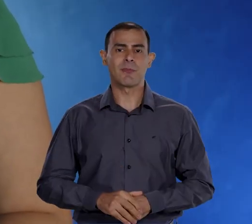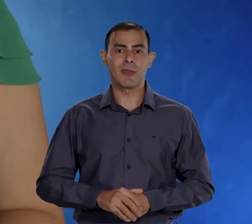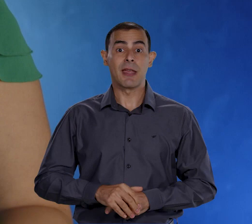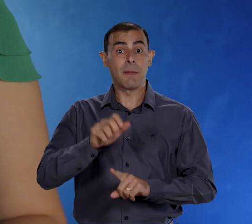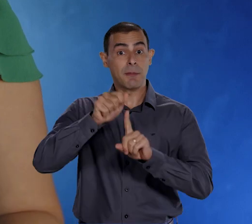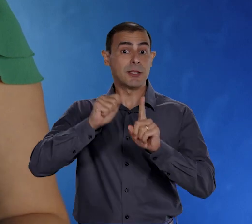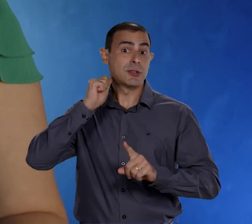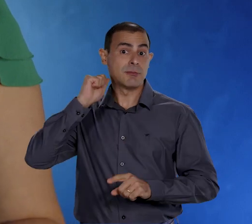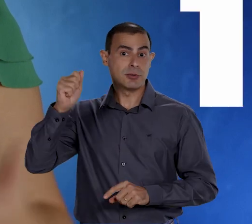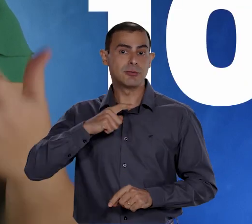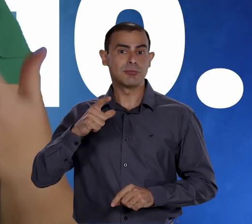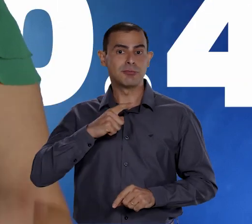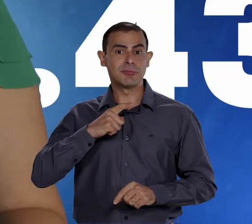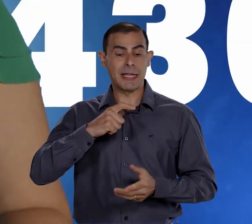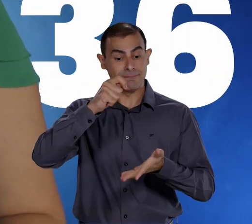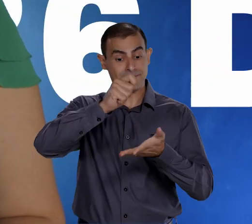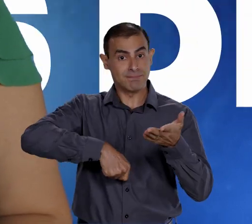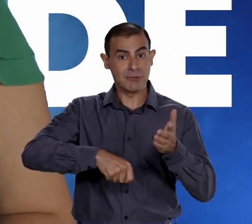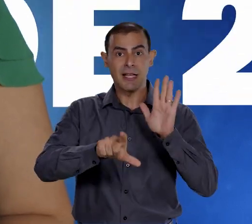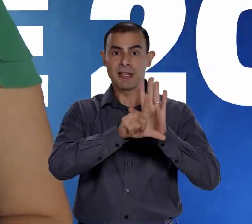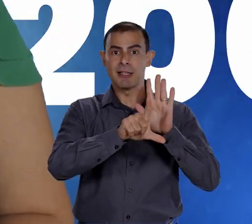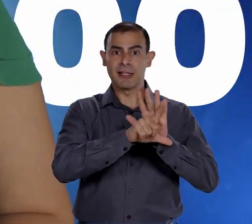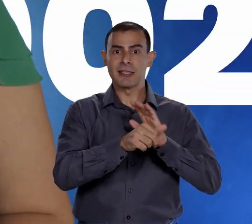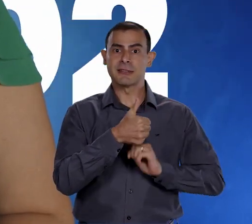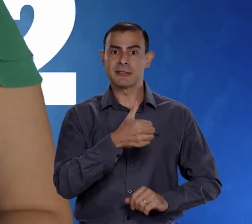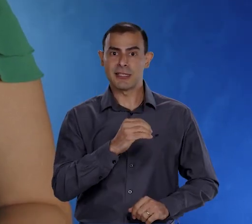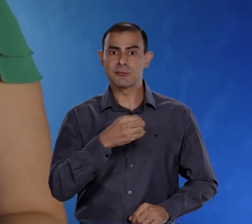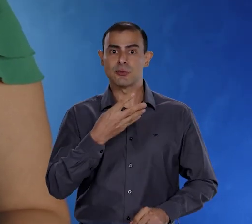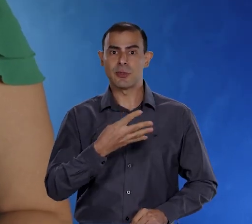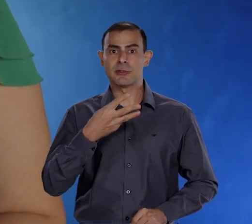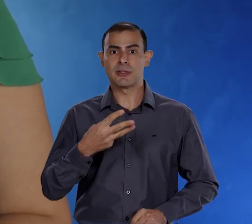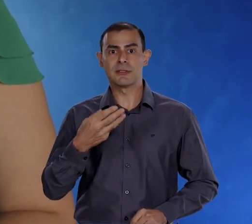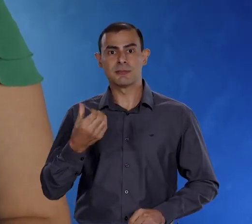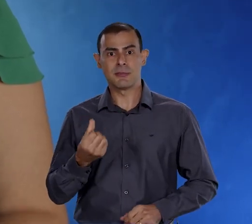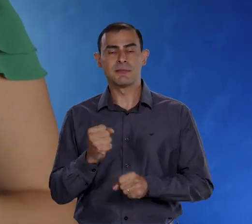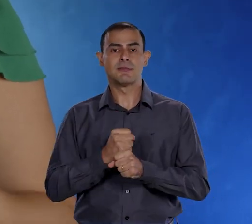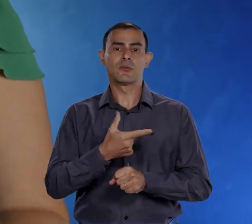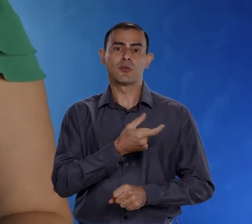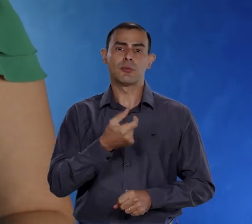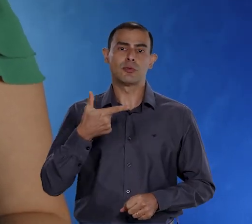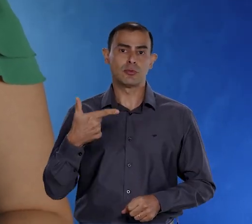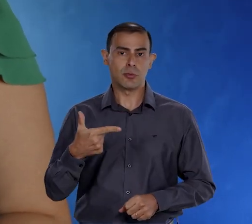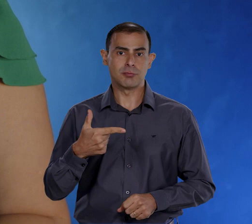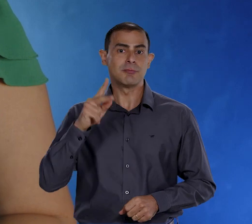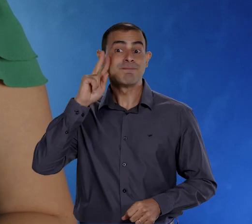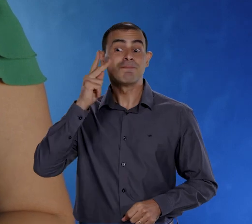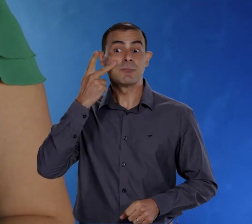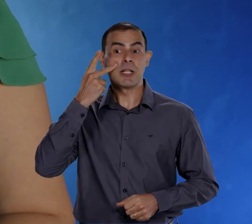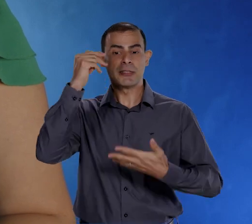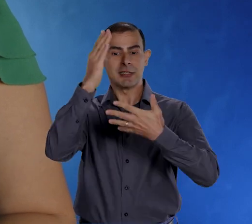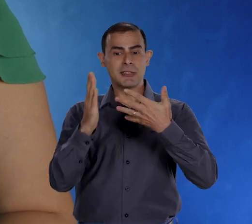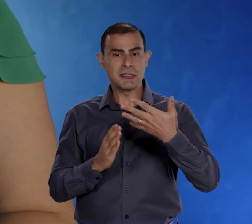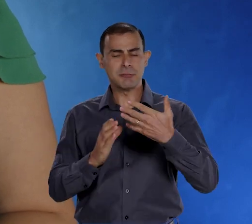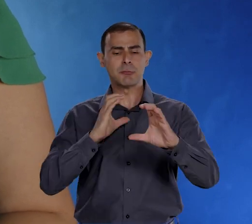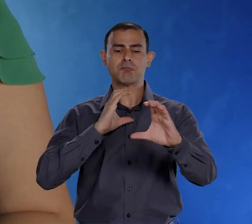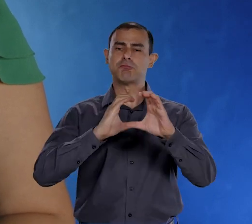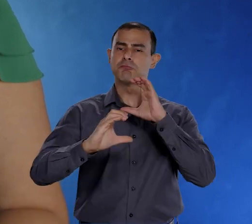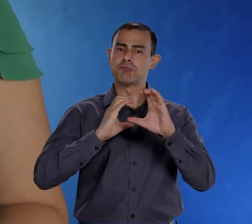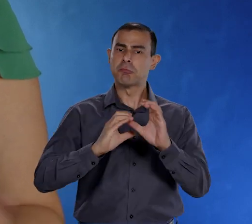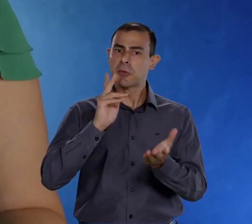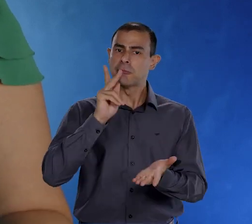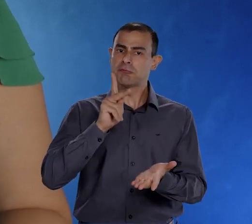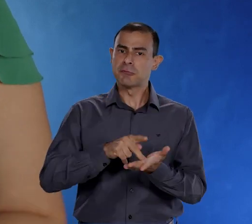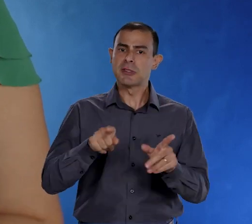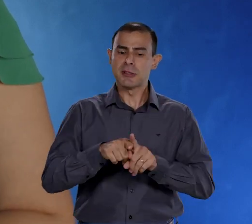celebramos a sanção da Lei 10.436 de 2002, que reconhece a Libras como meios de comunicação